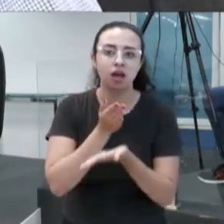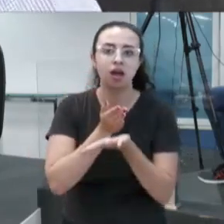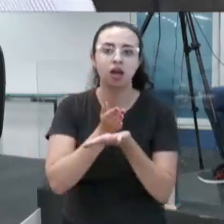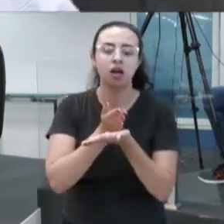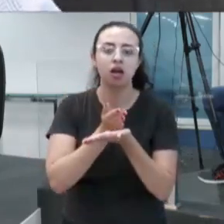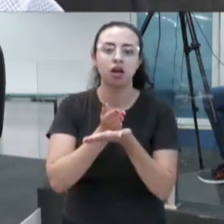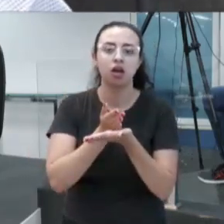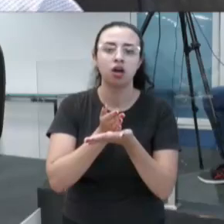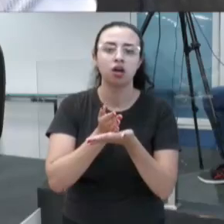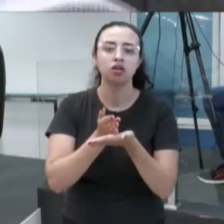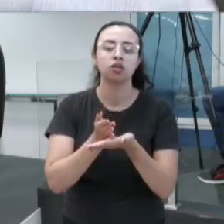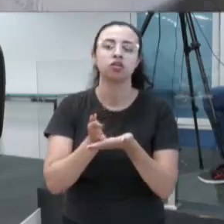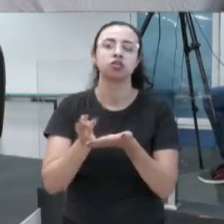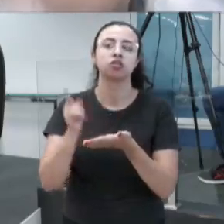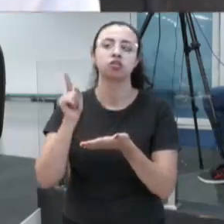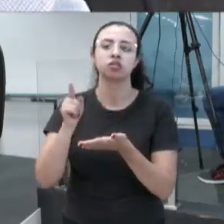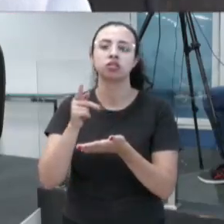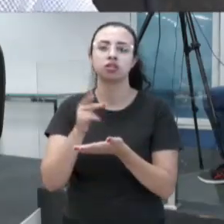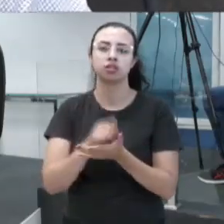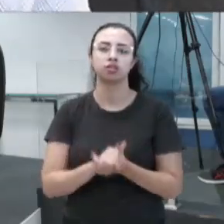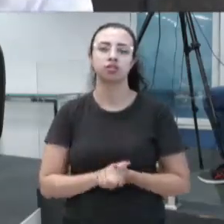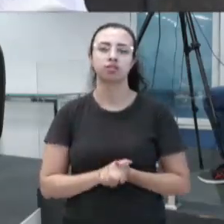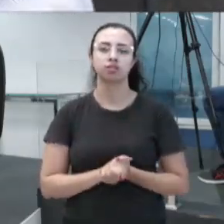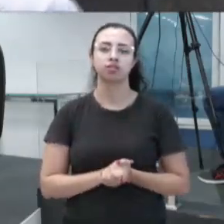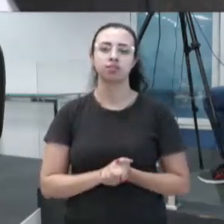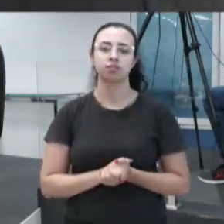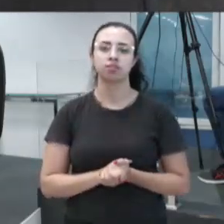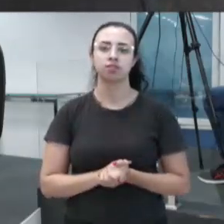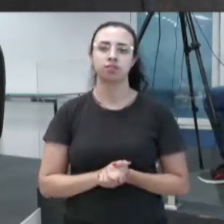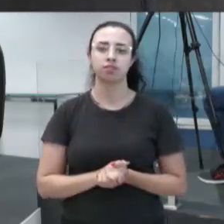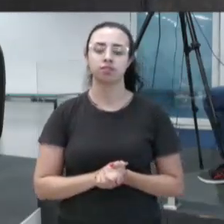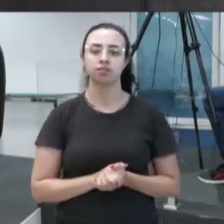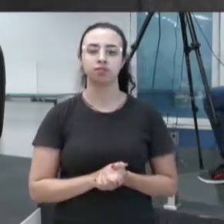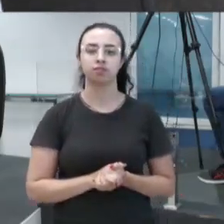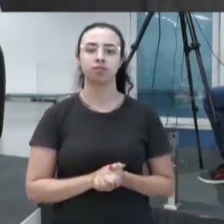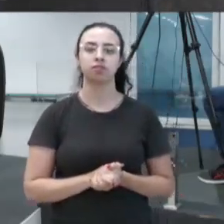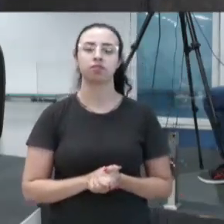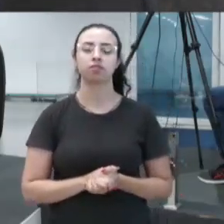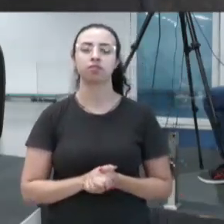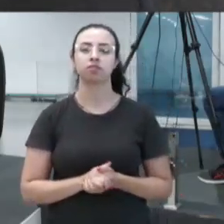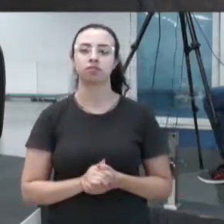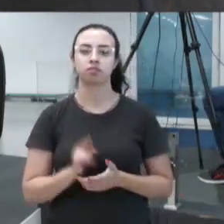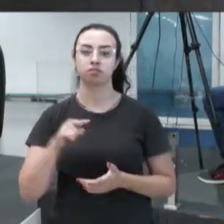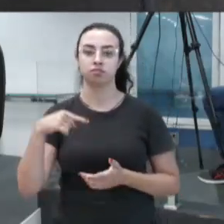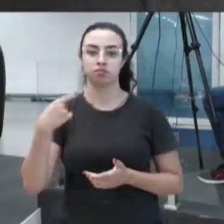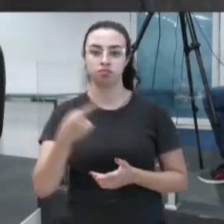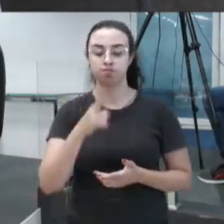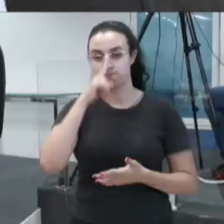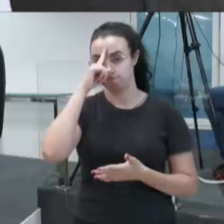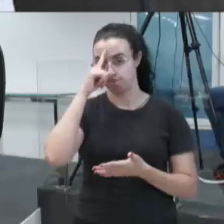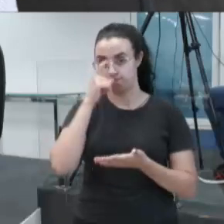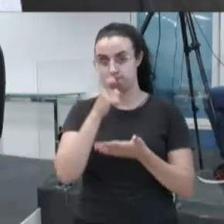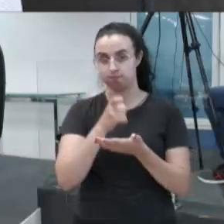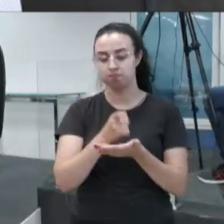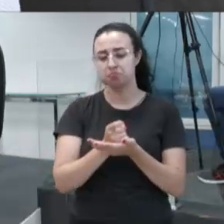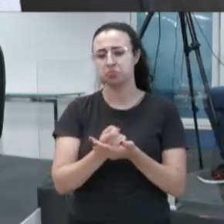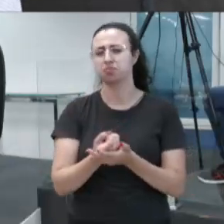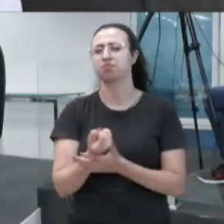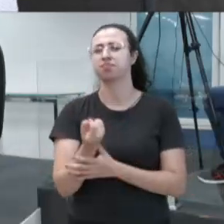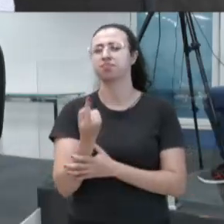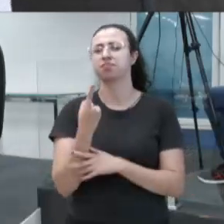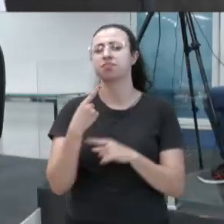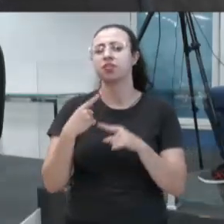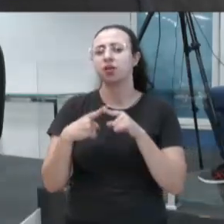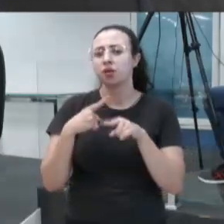lá, no tal lugar, no tal lugar que entrou. Depois veio essa decisão. Engraçado que durante